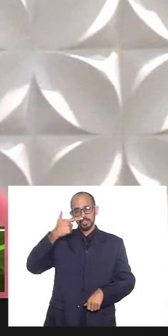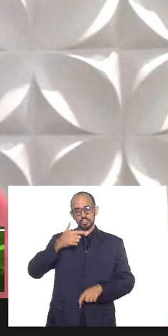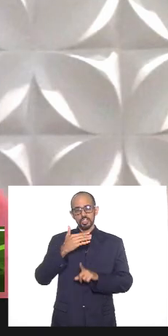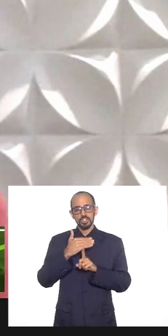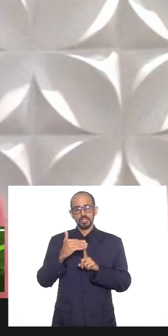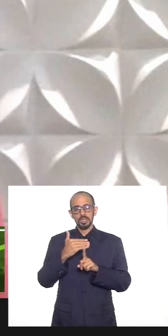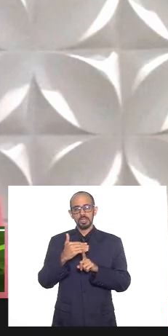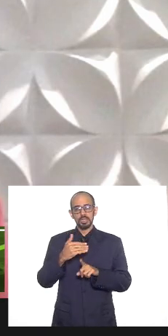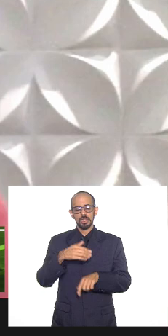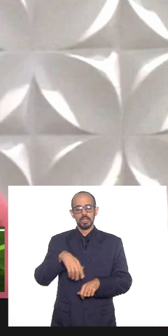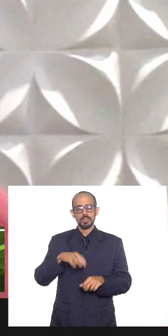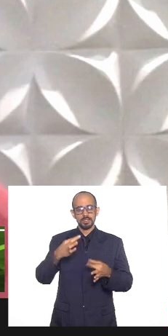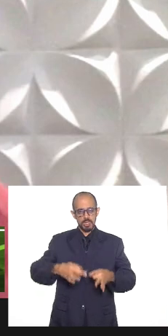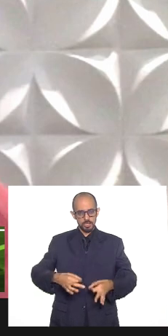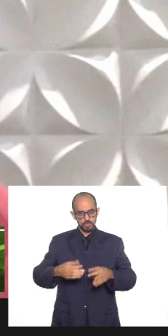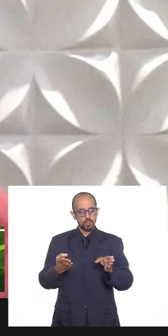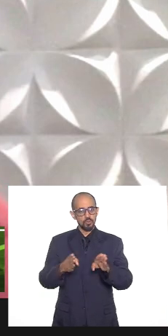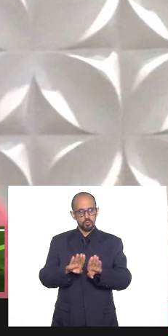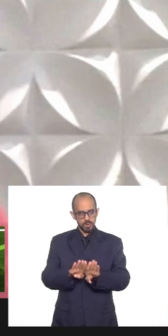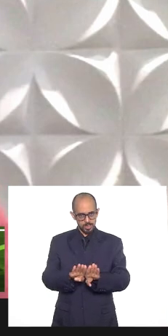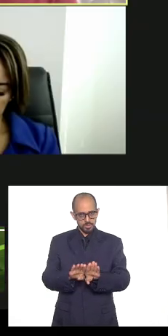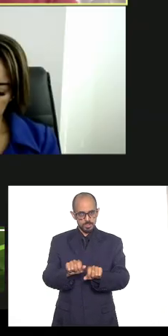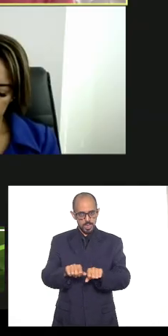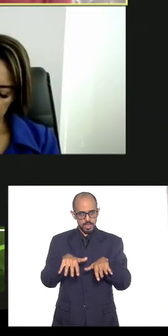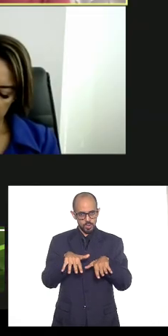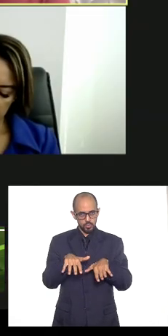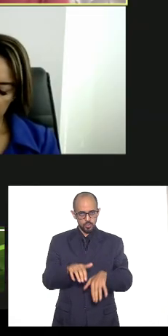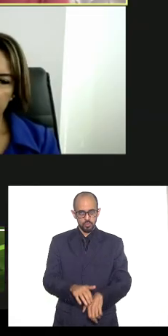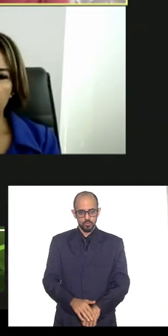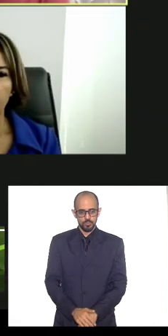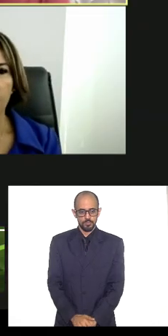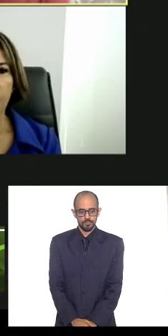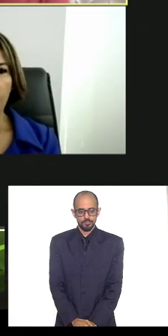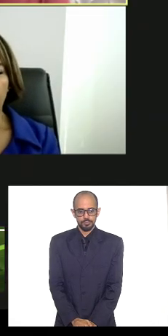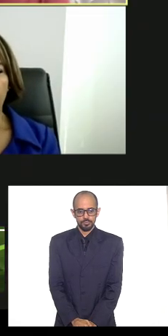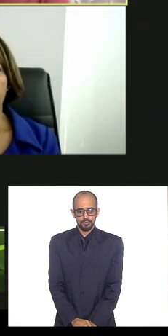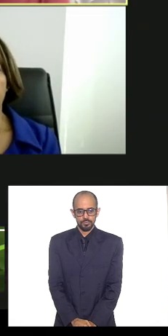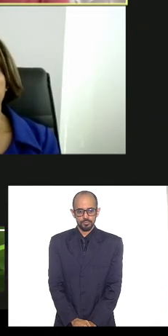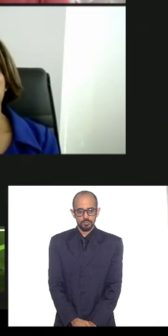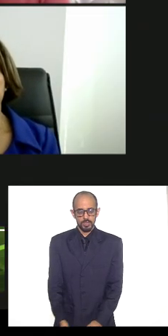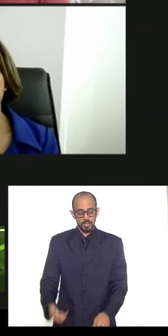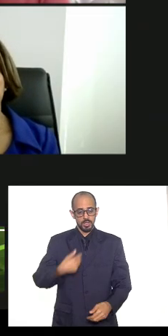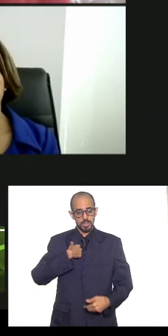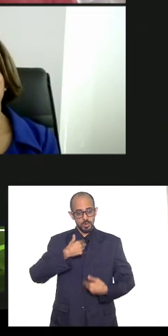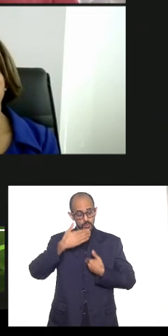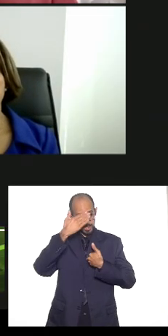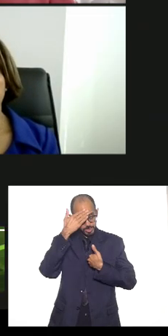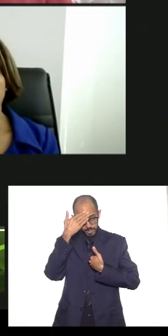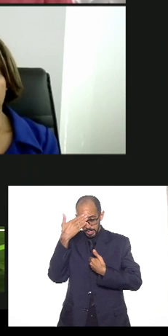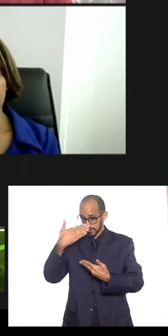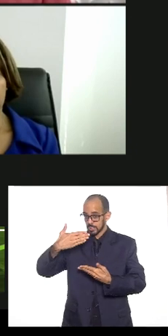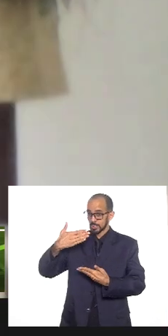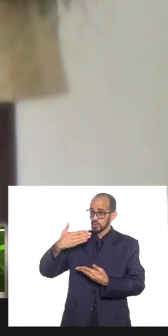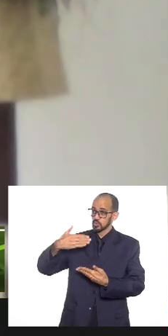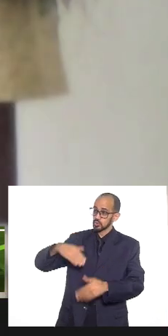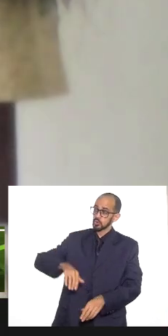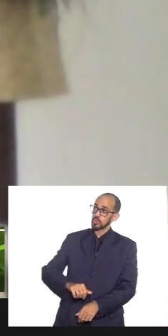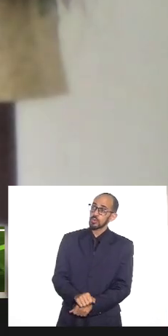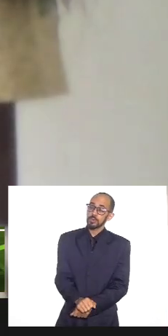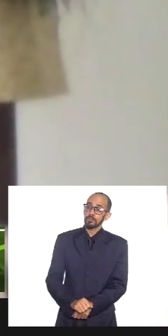a palavra é sua. Muito obrigada pela sua presença. Eu que agradeço, agradeço o convite.